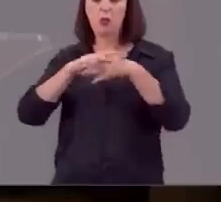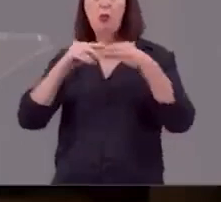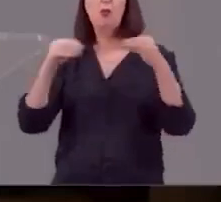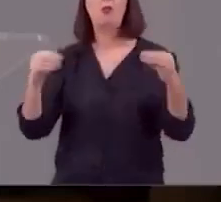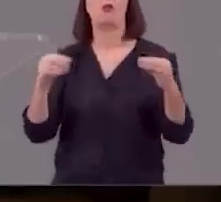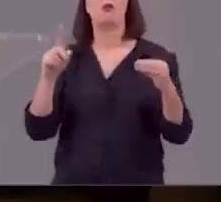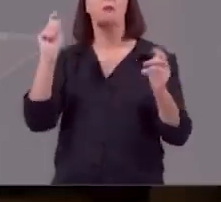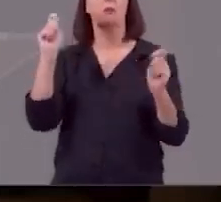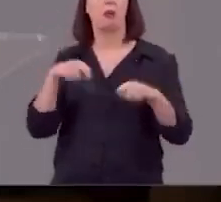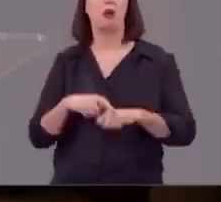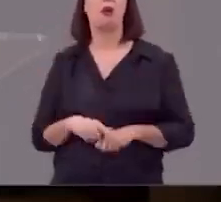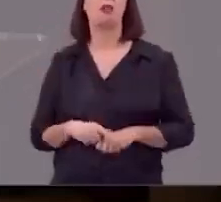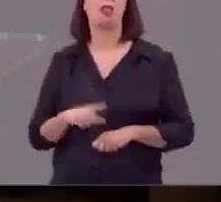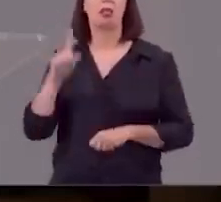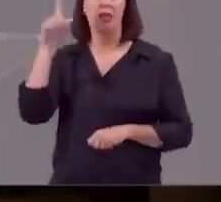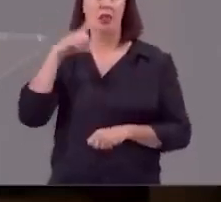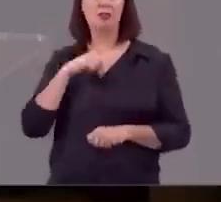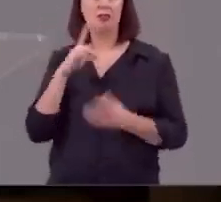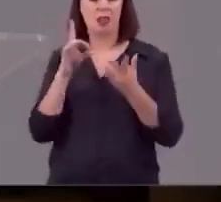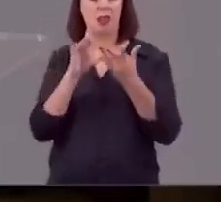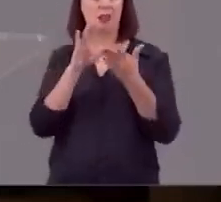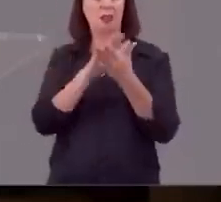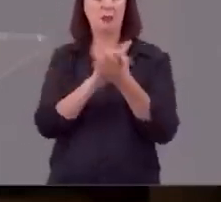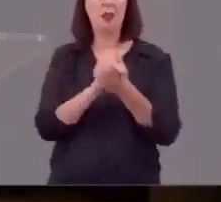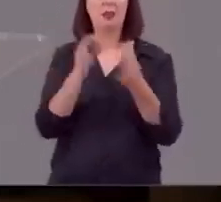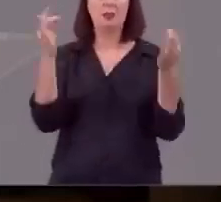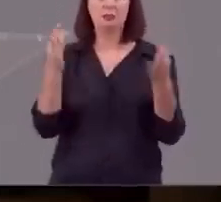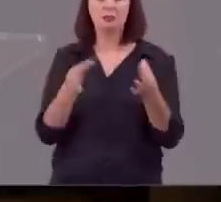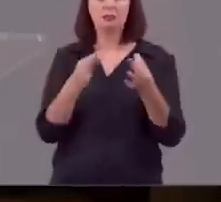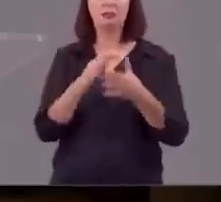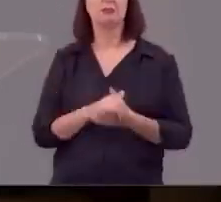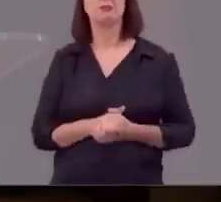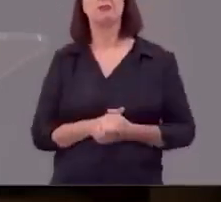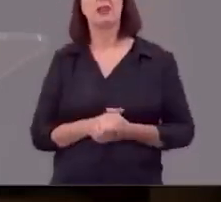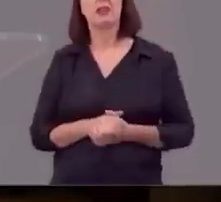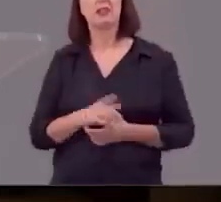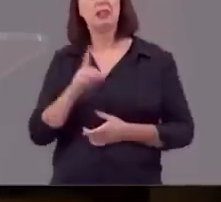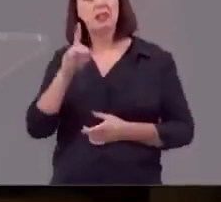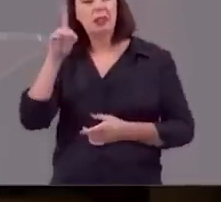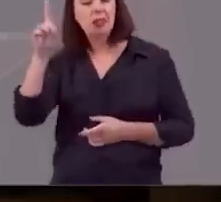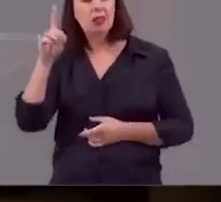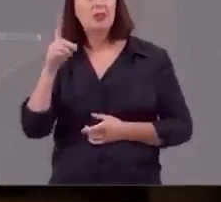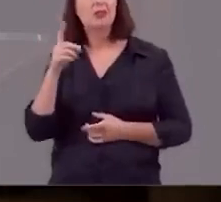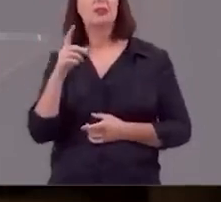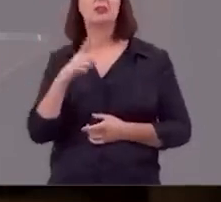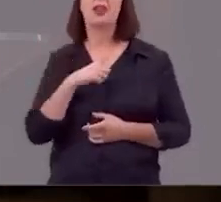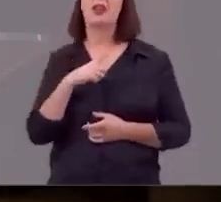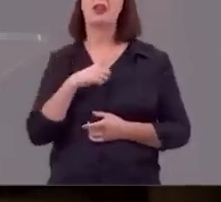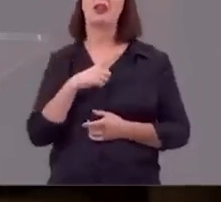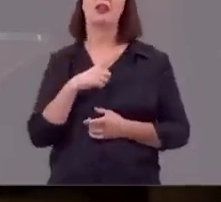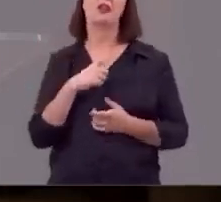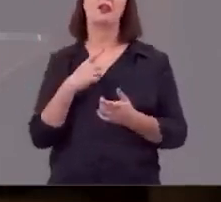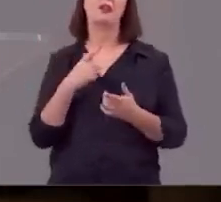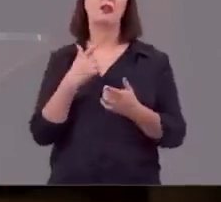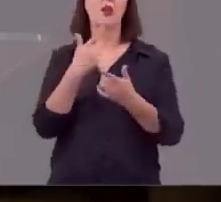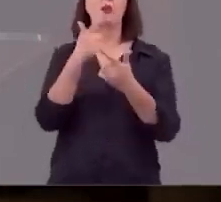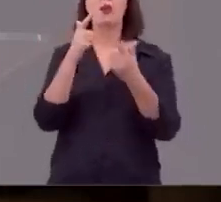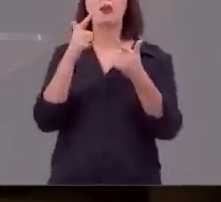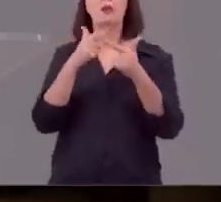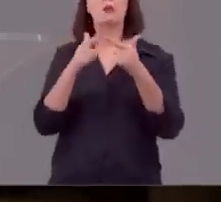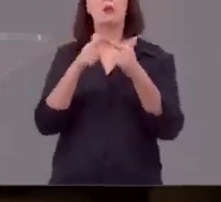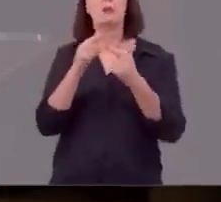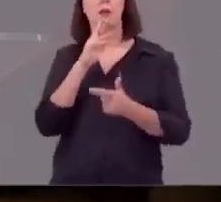para ele não tem casamento irrecuperável para ele não tem problema insolúvel